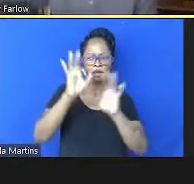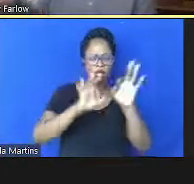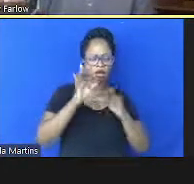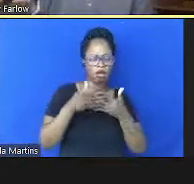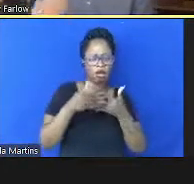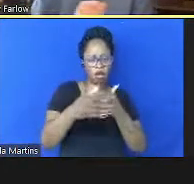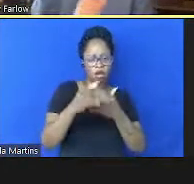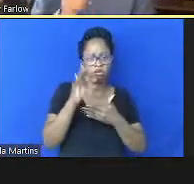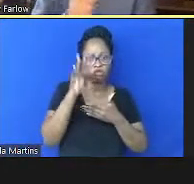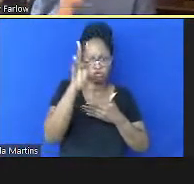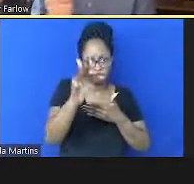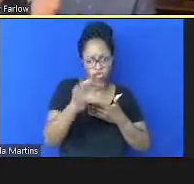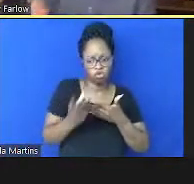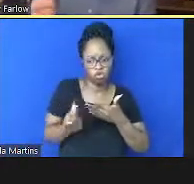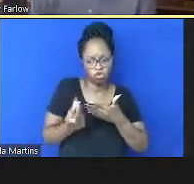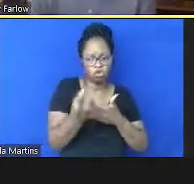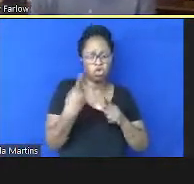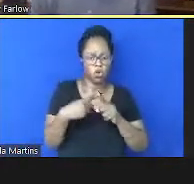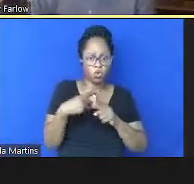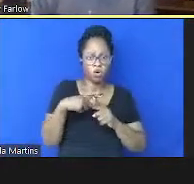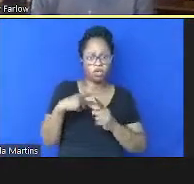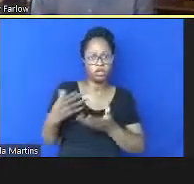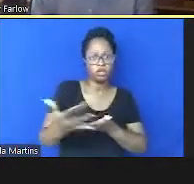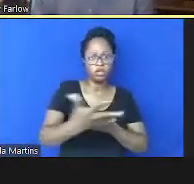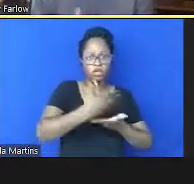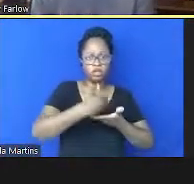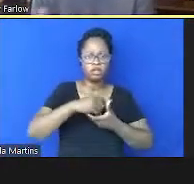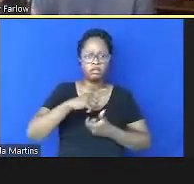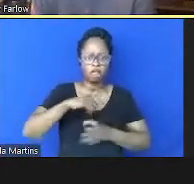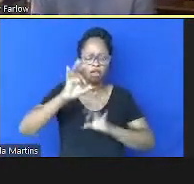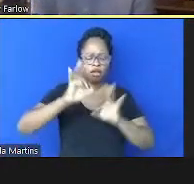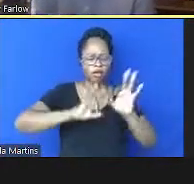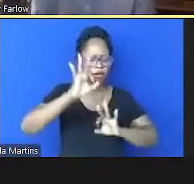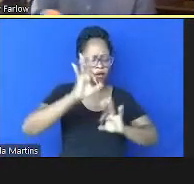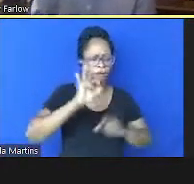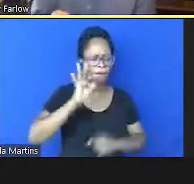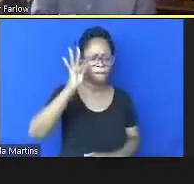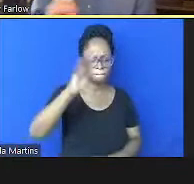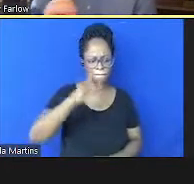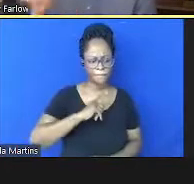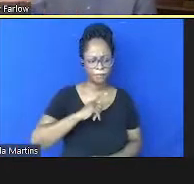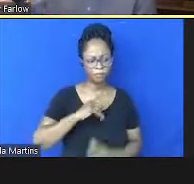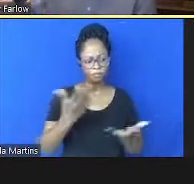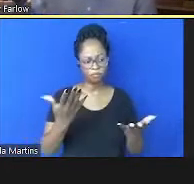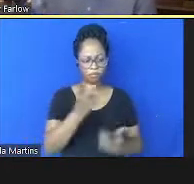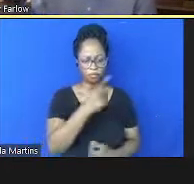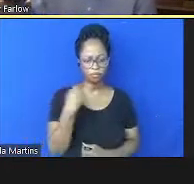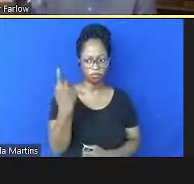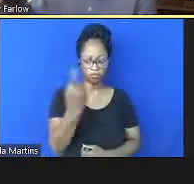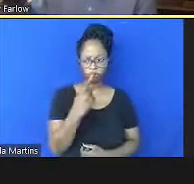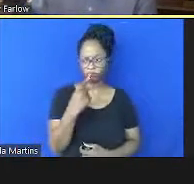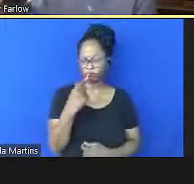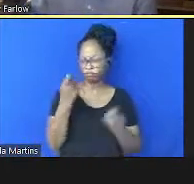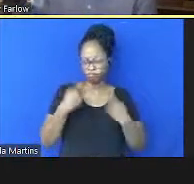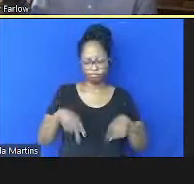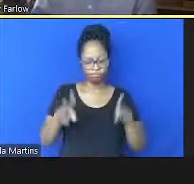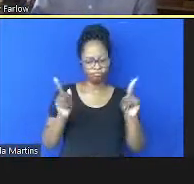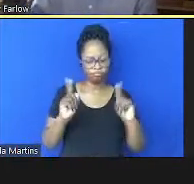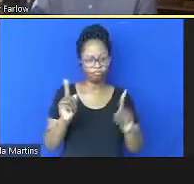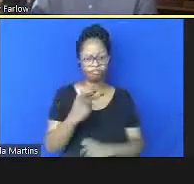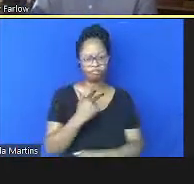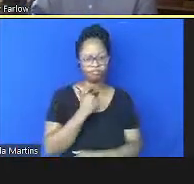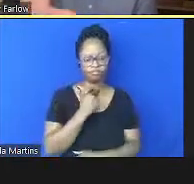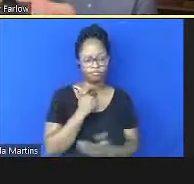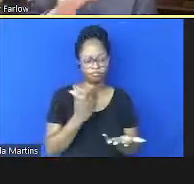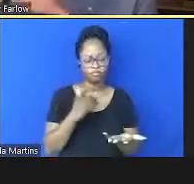porque temos muito dado de como a gente deve se preparar para o futuro e a gente não deve ter